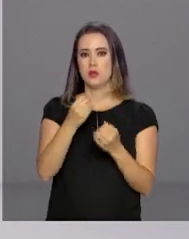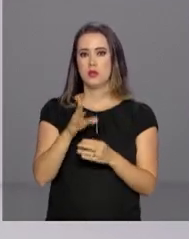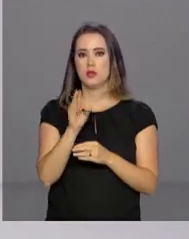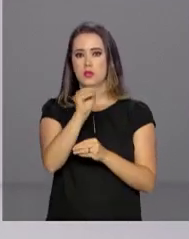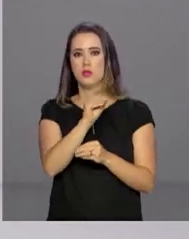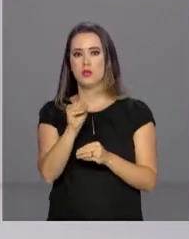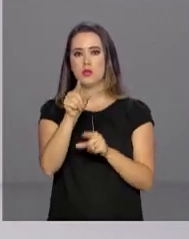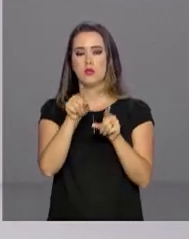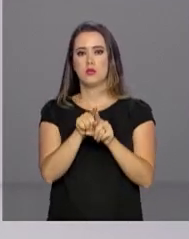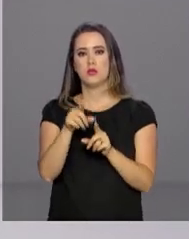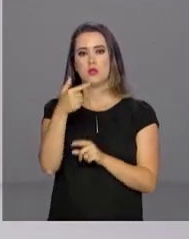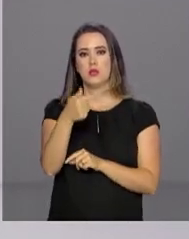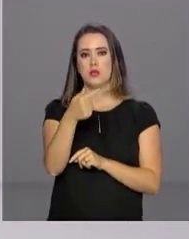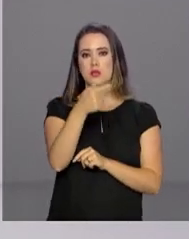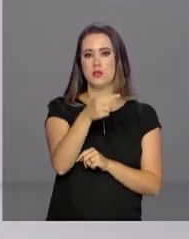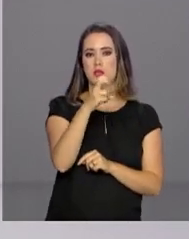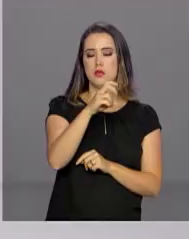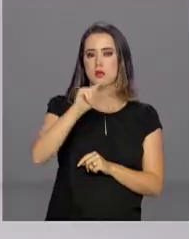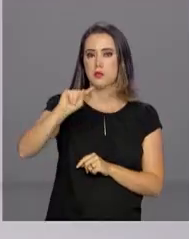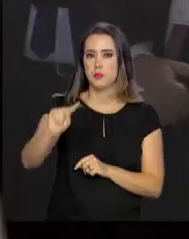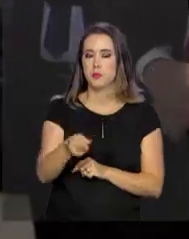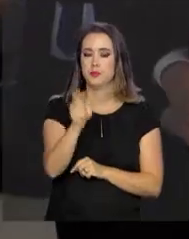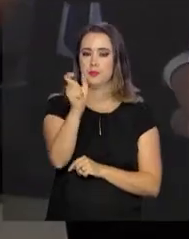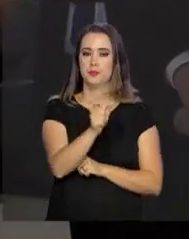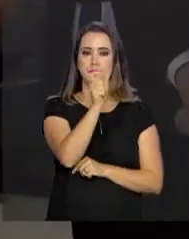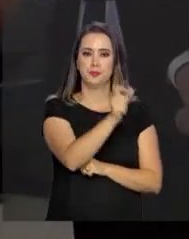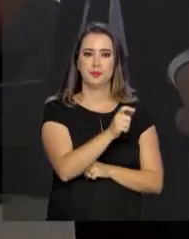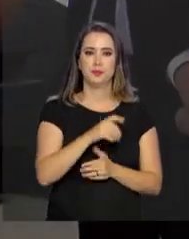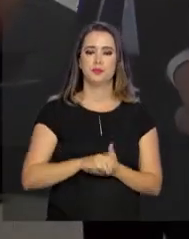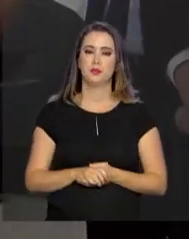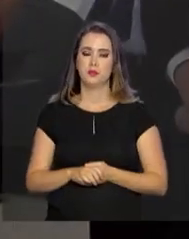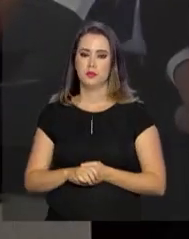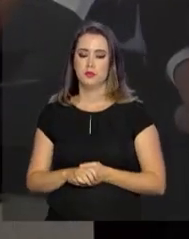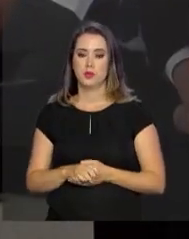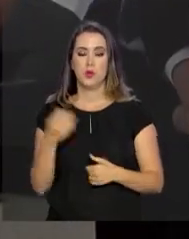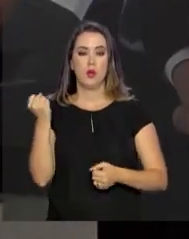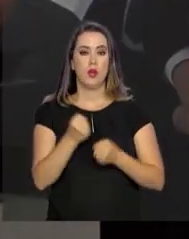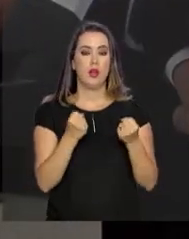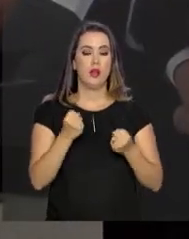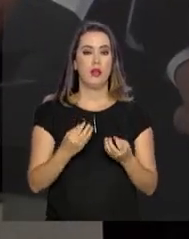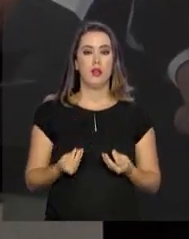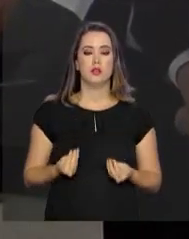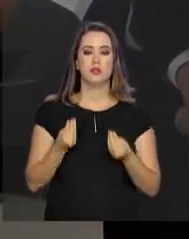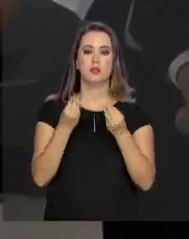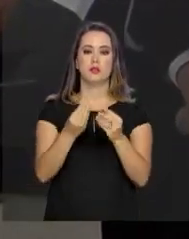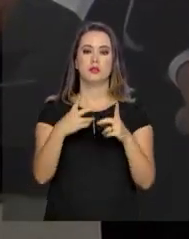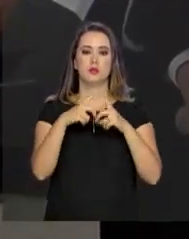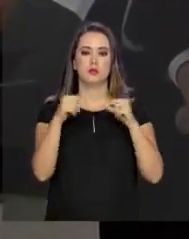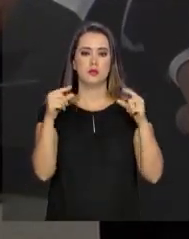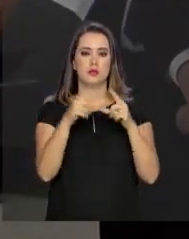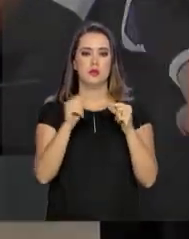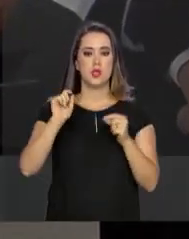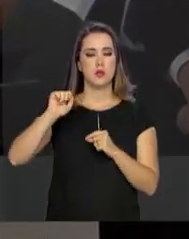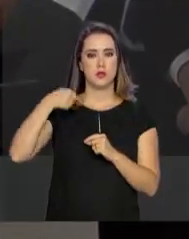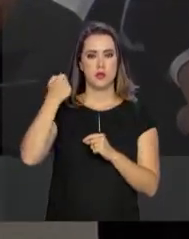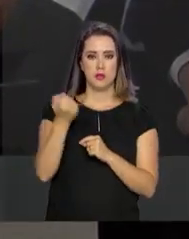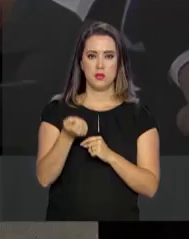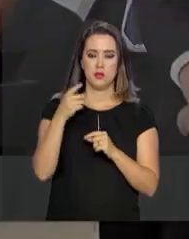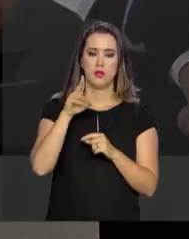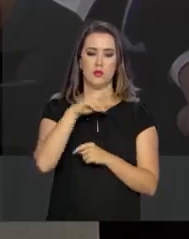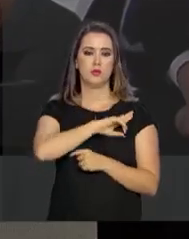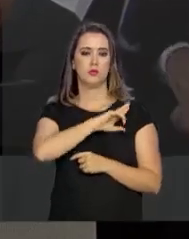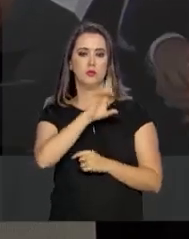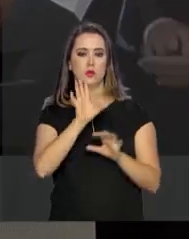775 mil pessoas. Os carros foram entregues em Brasília de forma simbólica aos